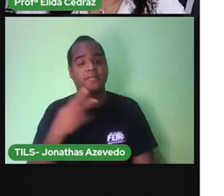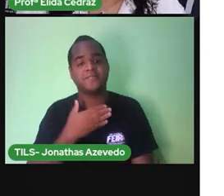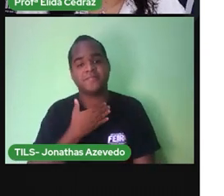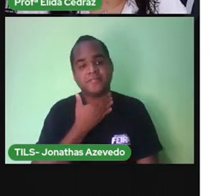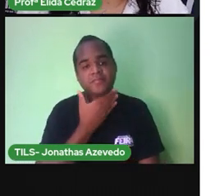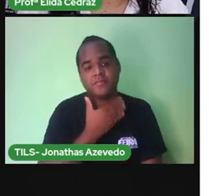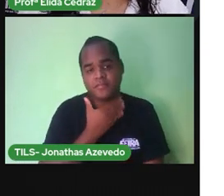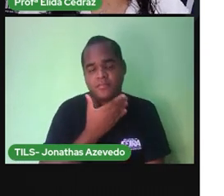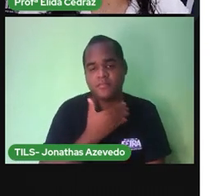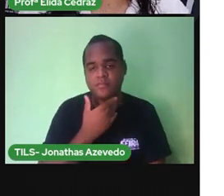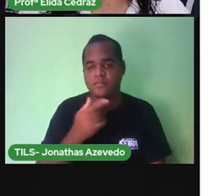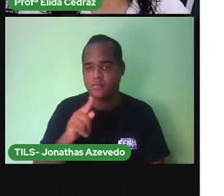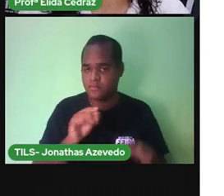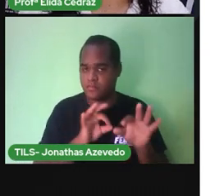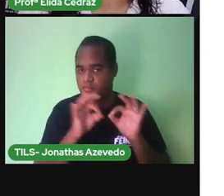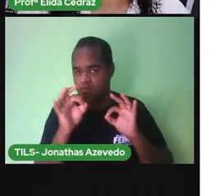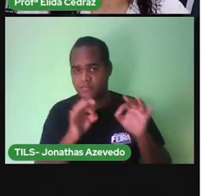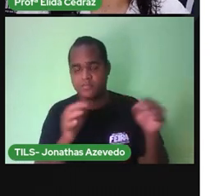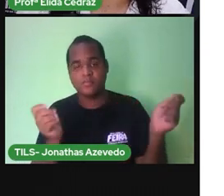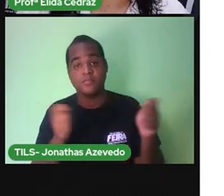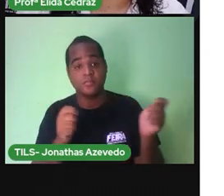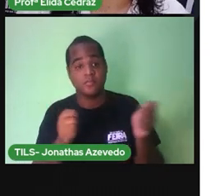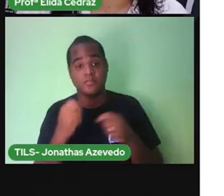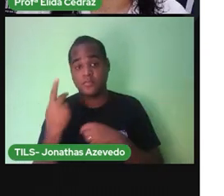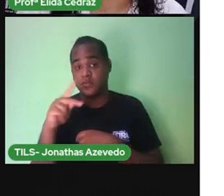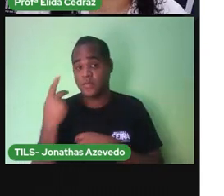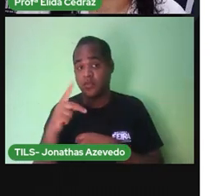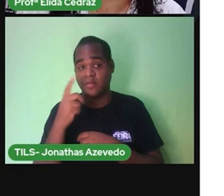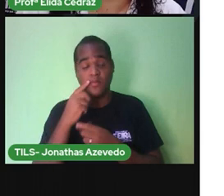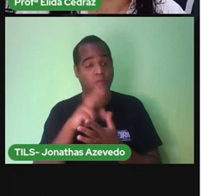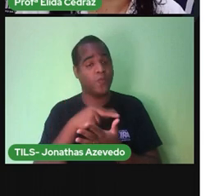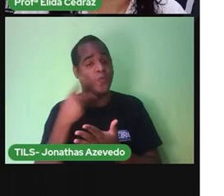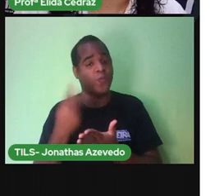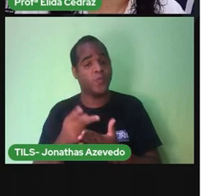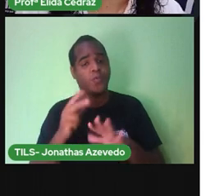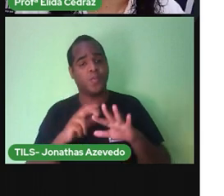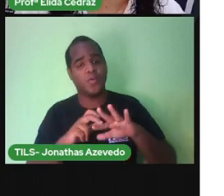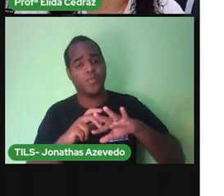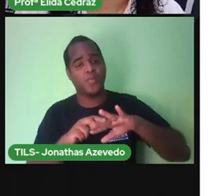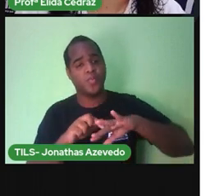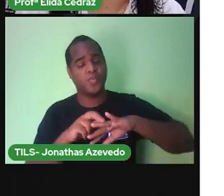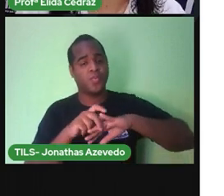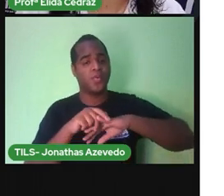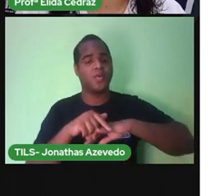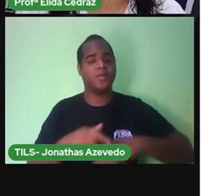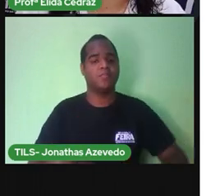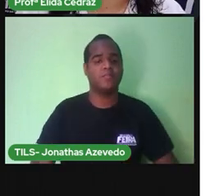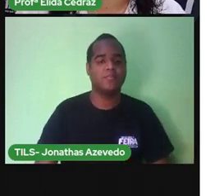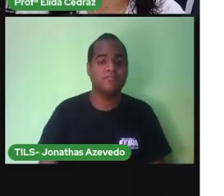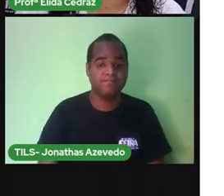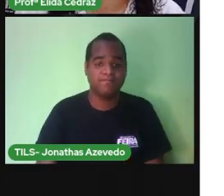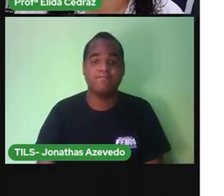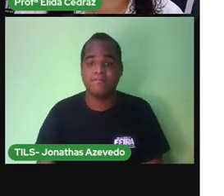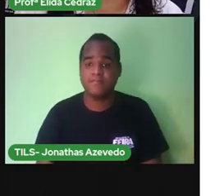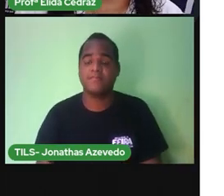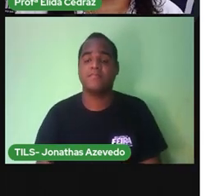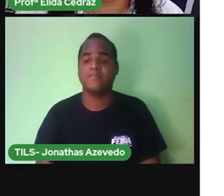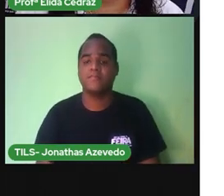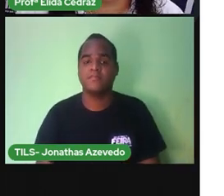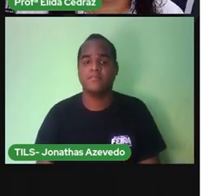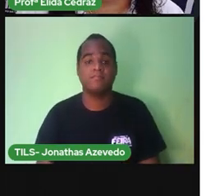mexesse O que ia fazer a despencar a escada inteira E o mede palmo pediu as aranhas que